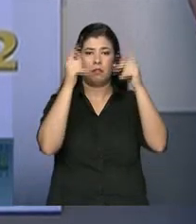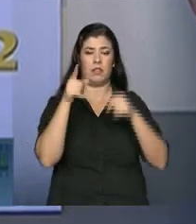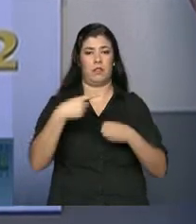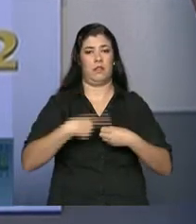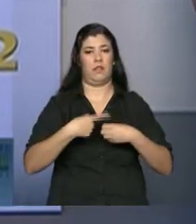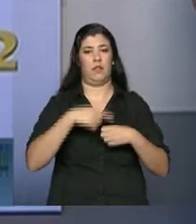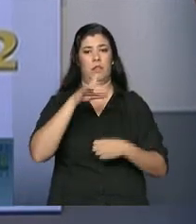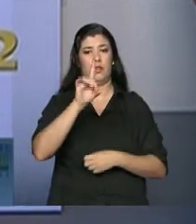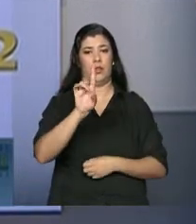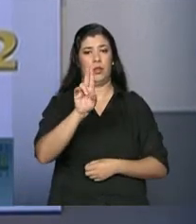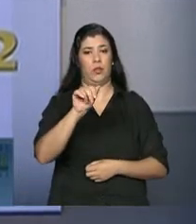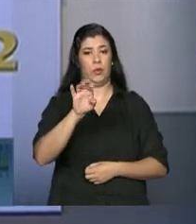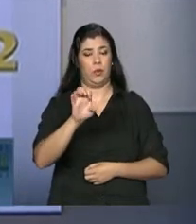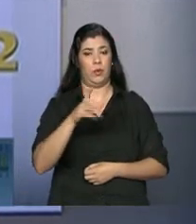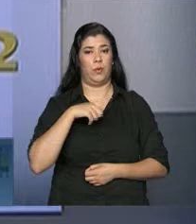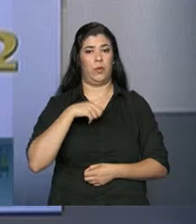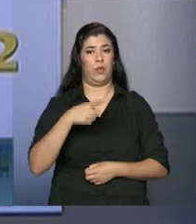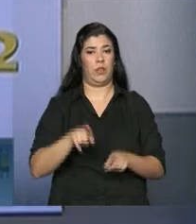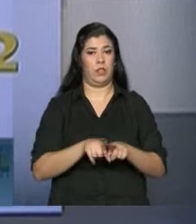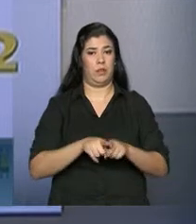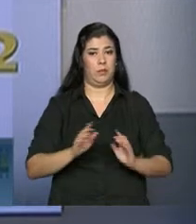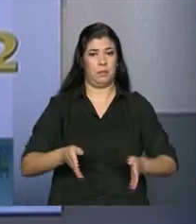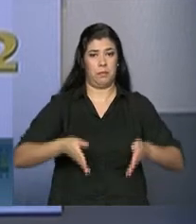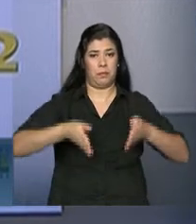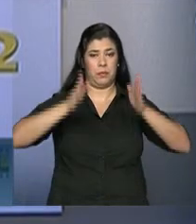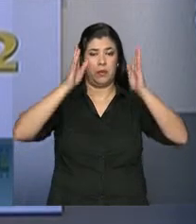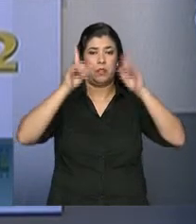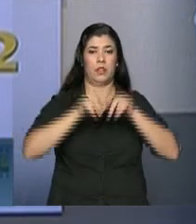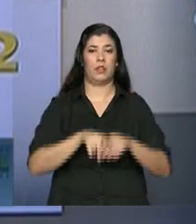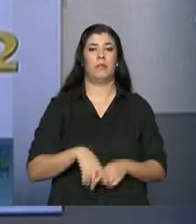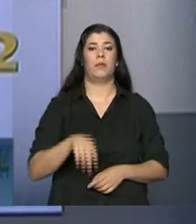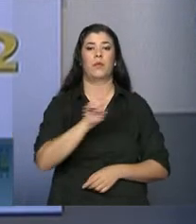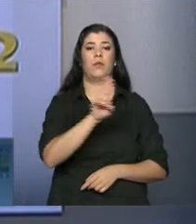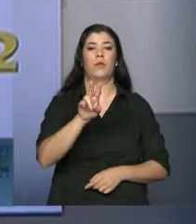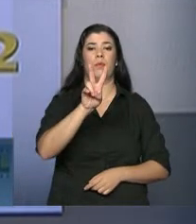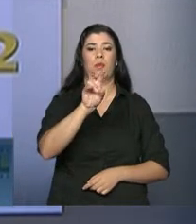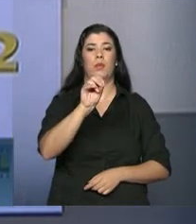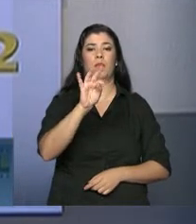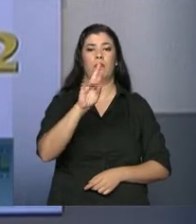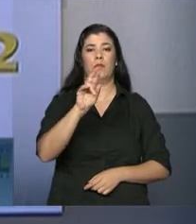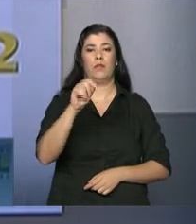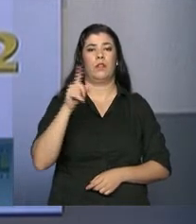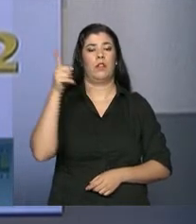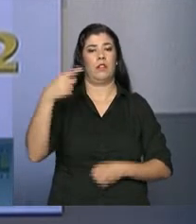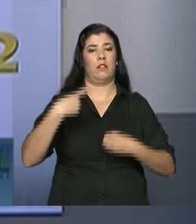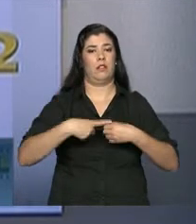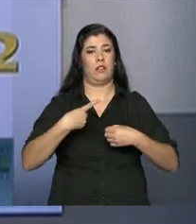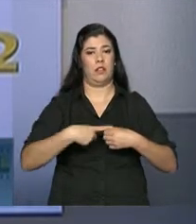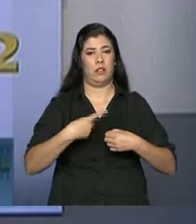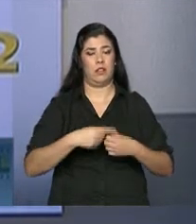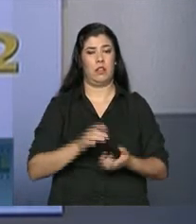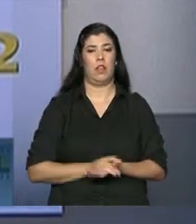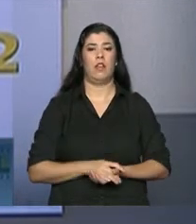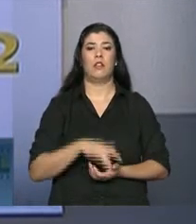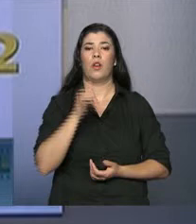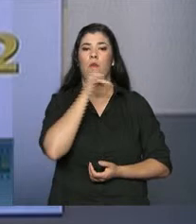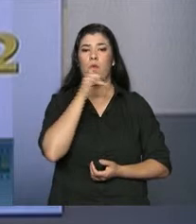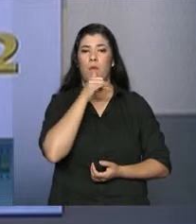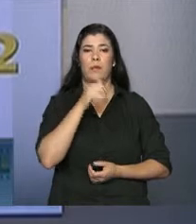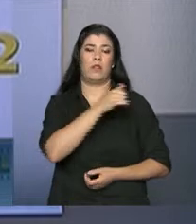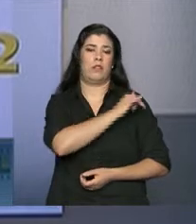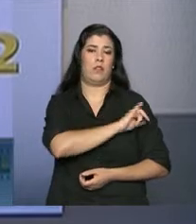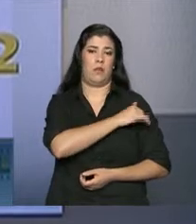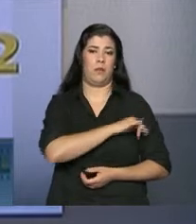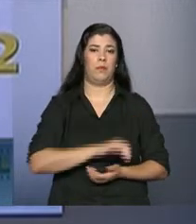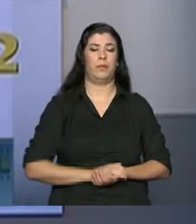Os apartamentos fazem parte do residencial Volterra, que fica lá em Duque de Caxias, na Baixada Fluminense, no Rio de